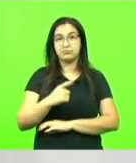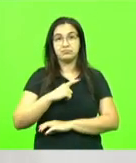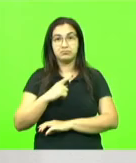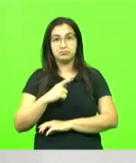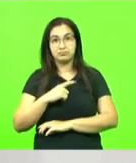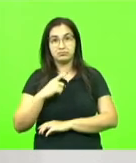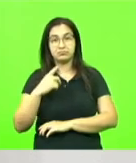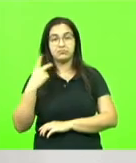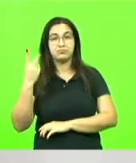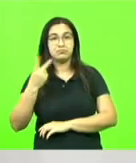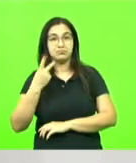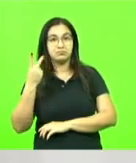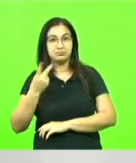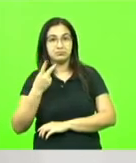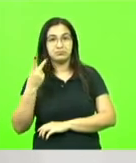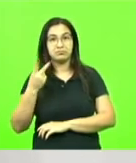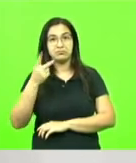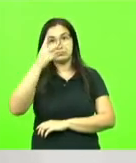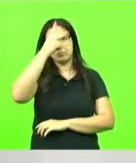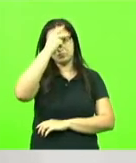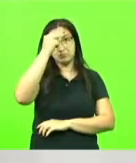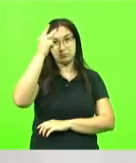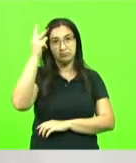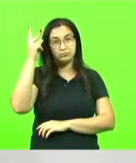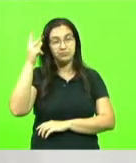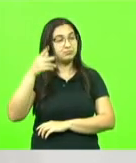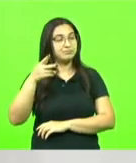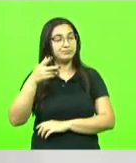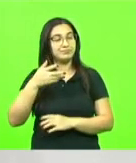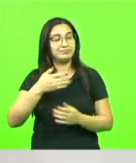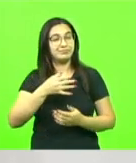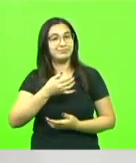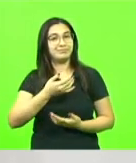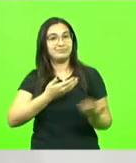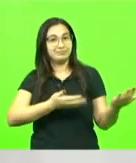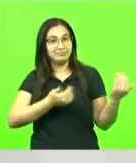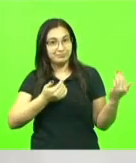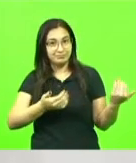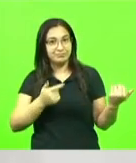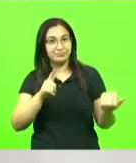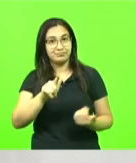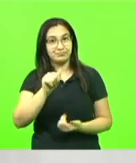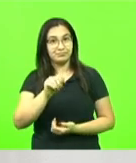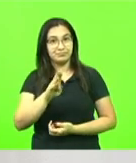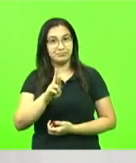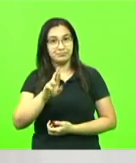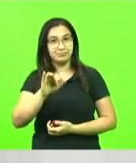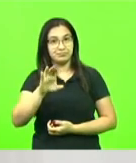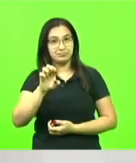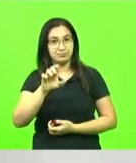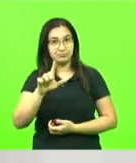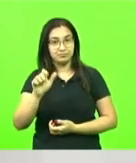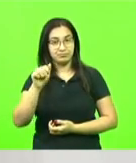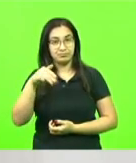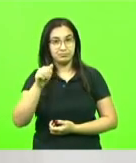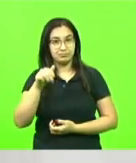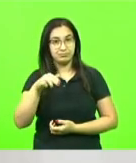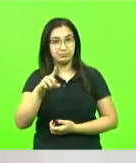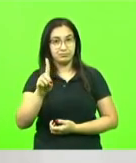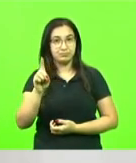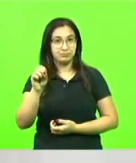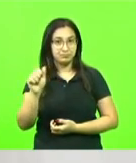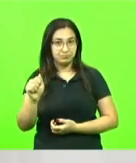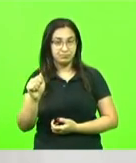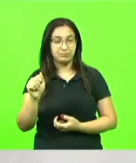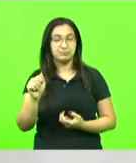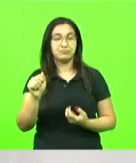parlamentares jovens, deputados jovens, a Brenda Groschowski, o Gabriel Peffer, Amanda Miller, Bruna Eduarda Lenz e